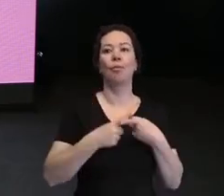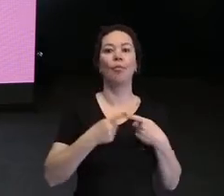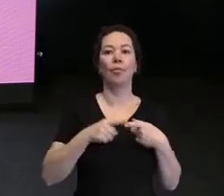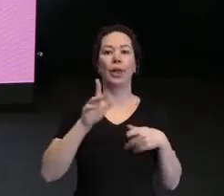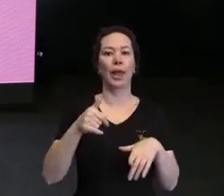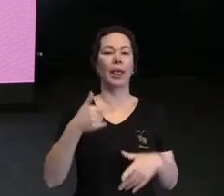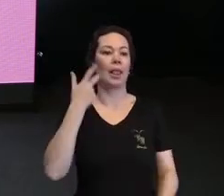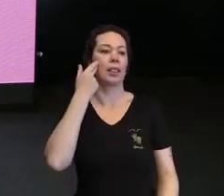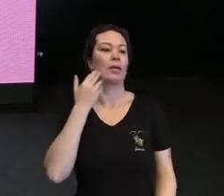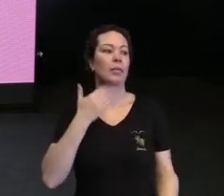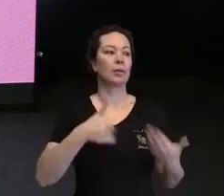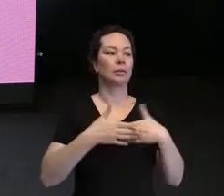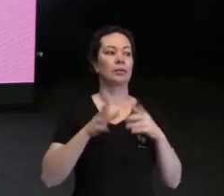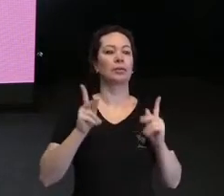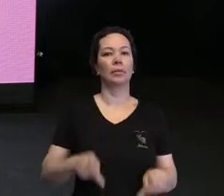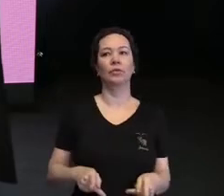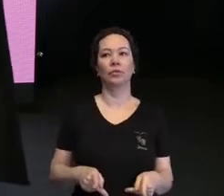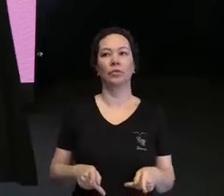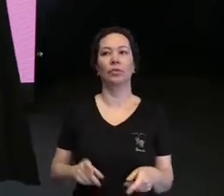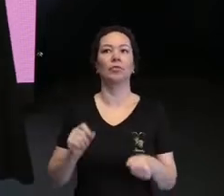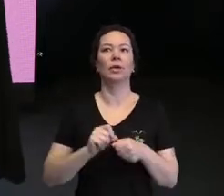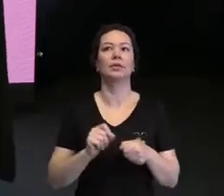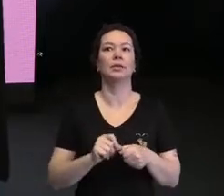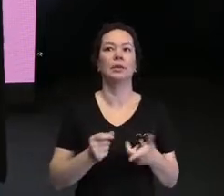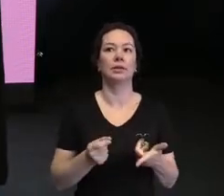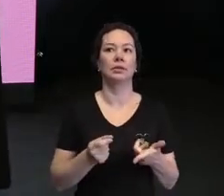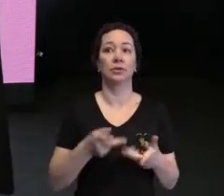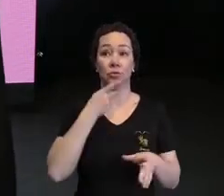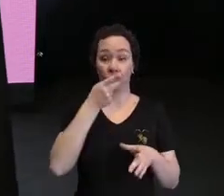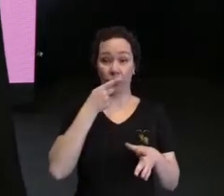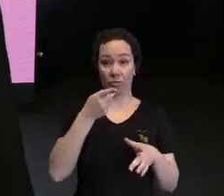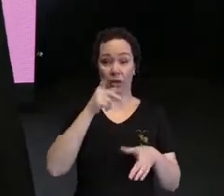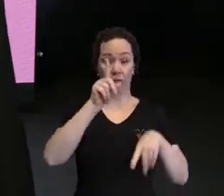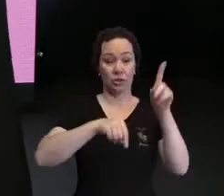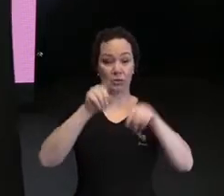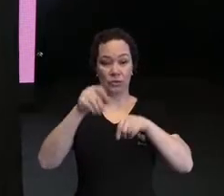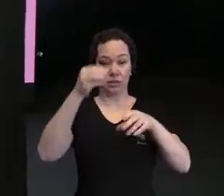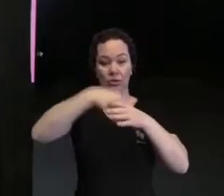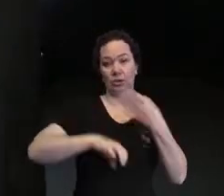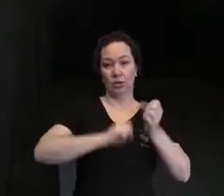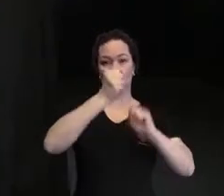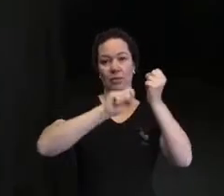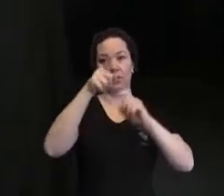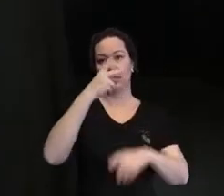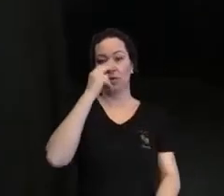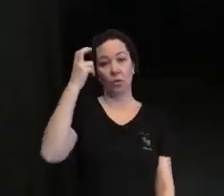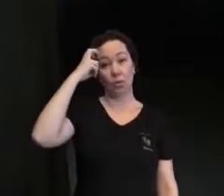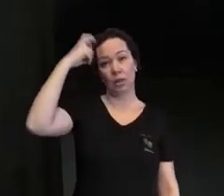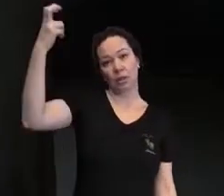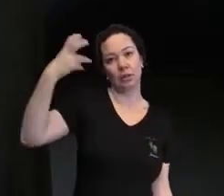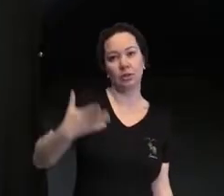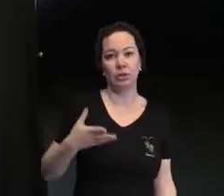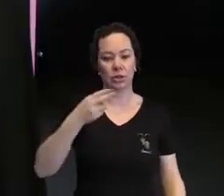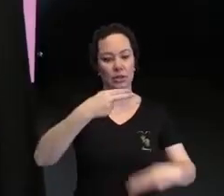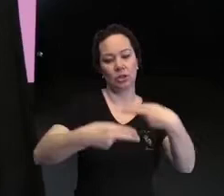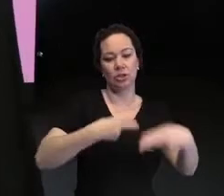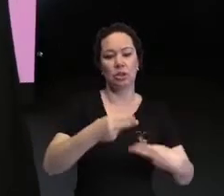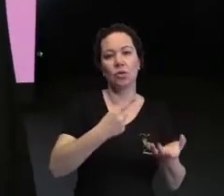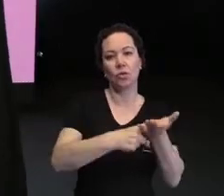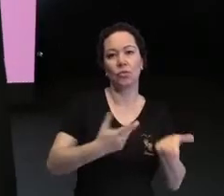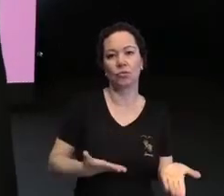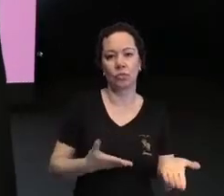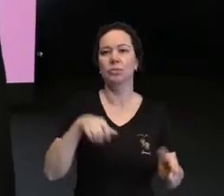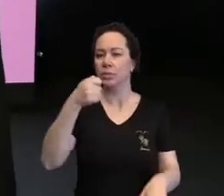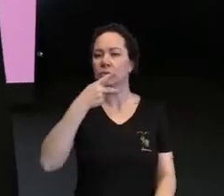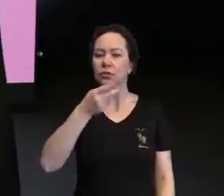na moda, ou porque todo mundo está fazendo isso. Gente, falar de diversidade nas empresas é inteligência de negócio. Precisamos falar